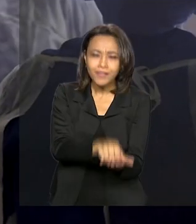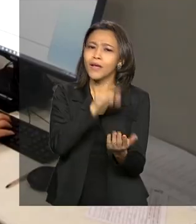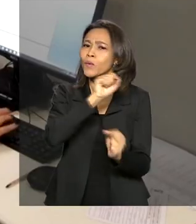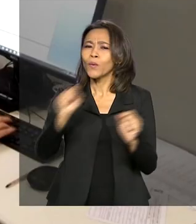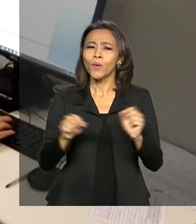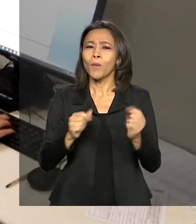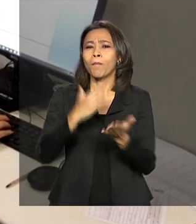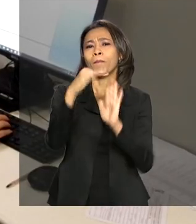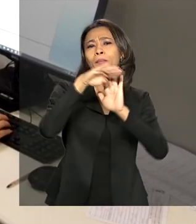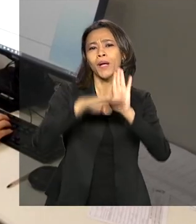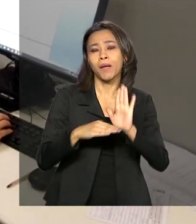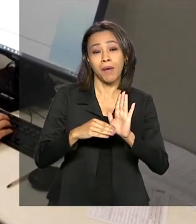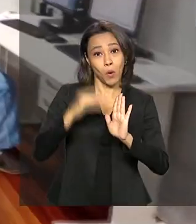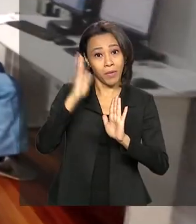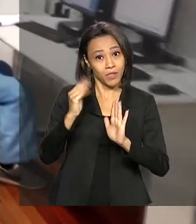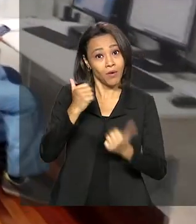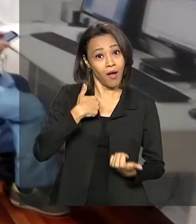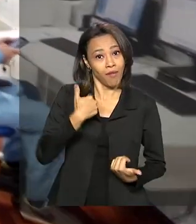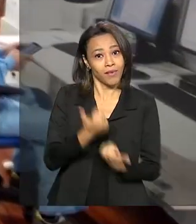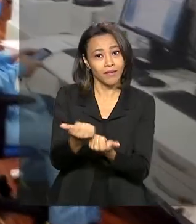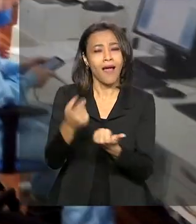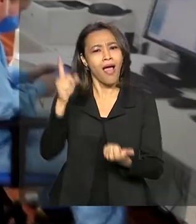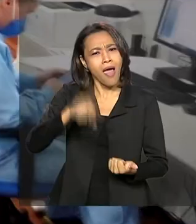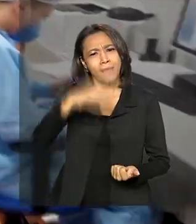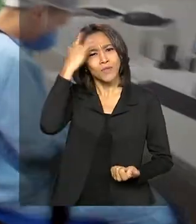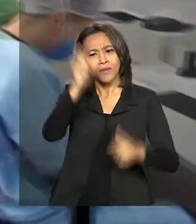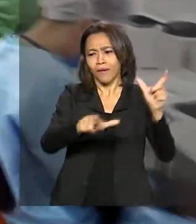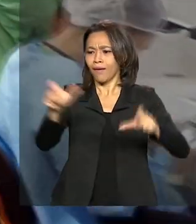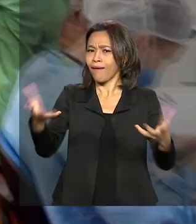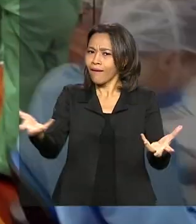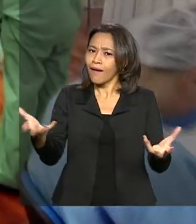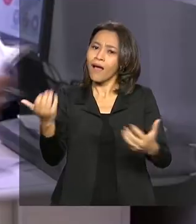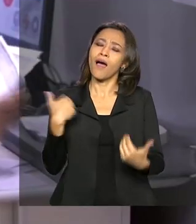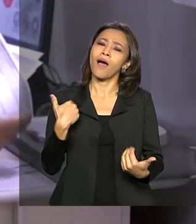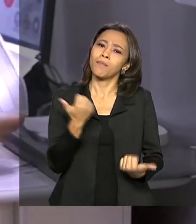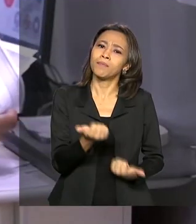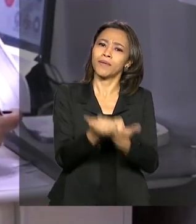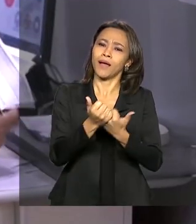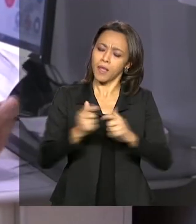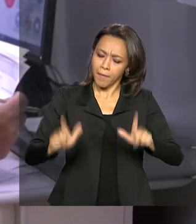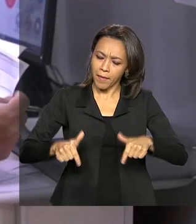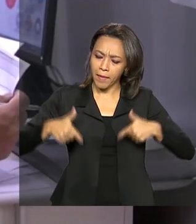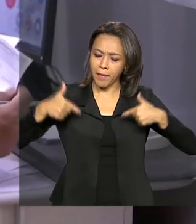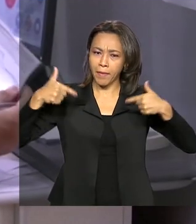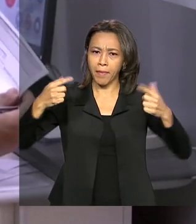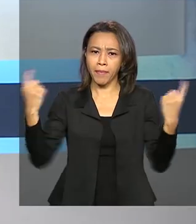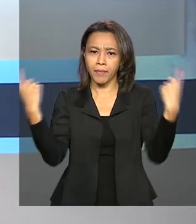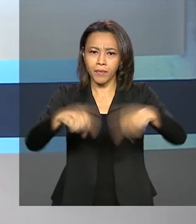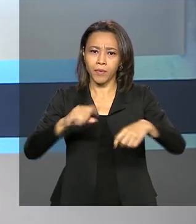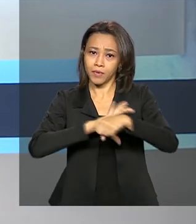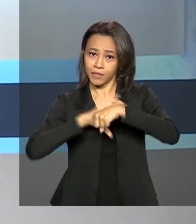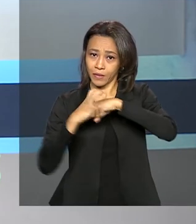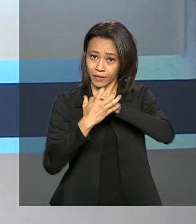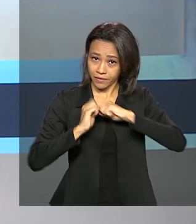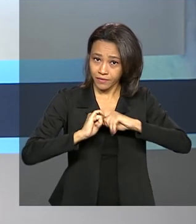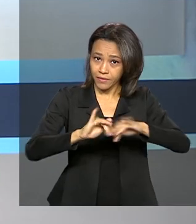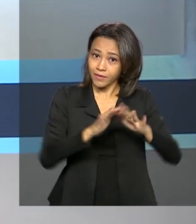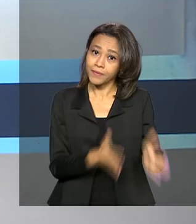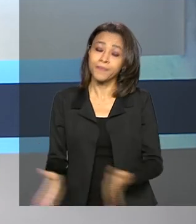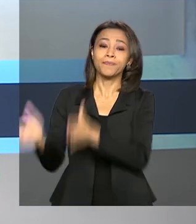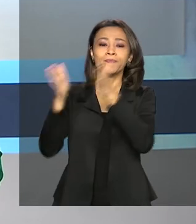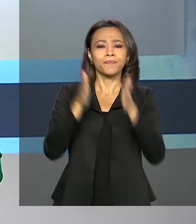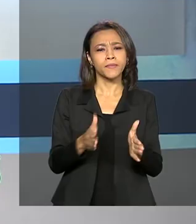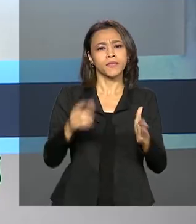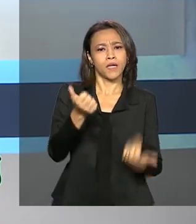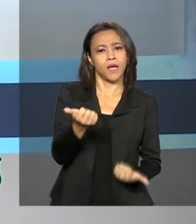Comigo. São pessoas dispostas a ajudar e a atuar na linha de frente de combate ao coronavírus. E veja também